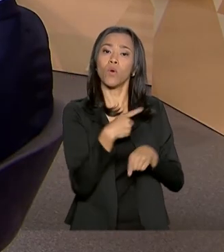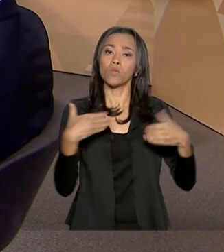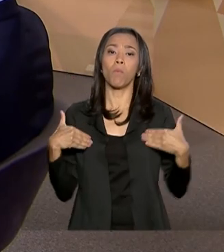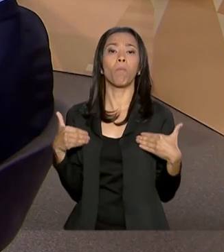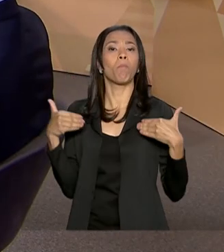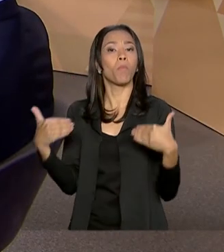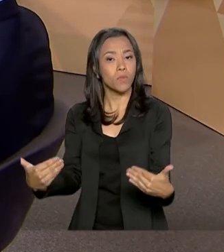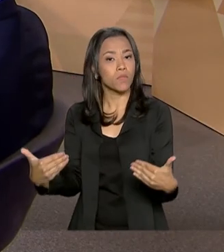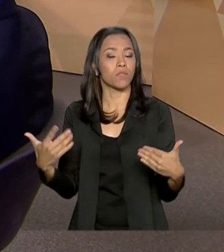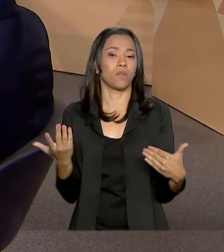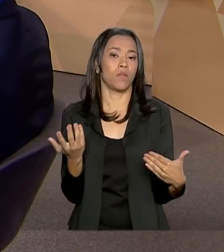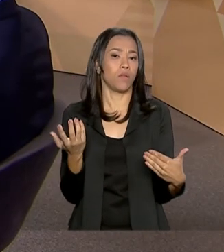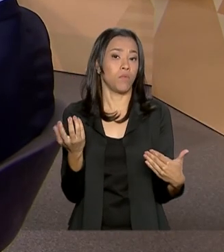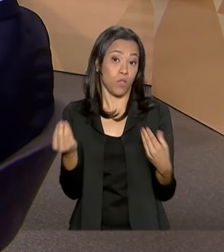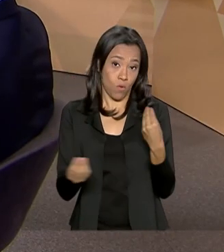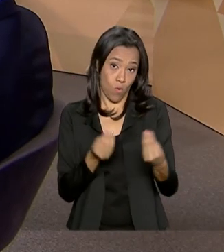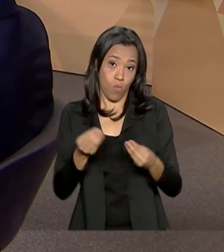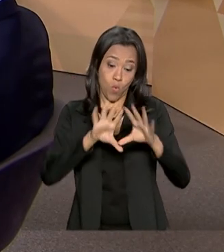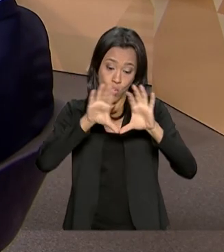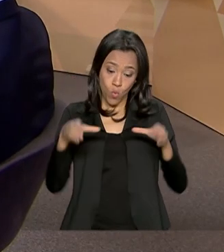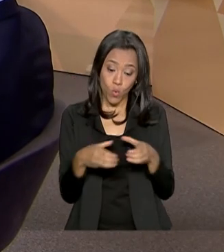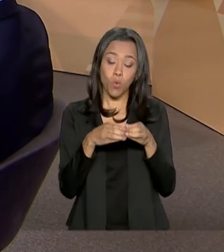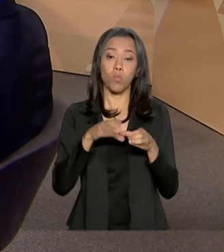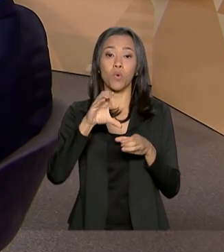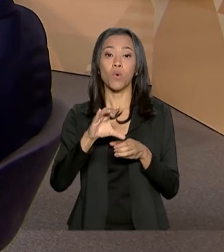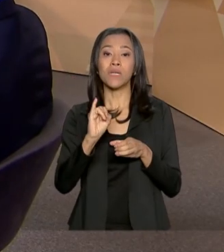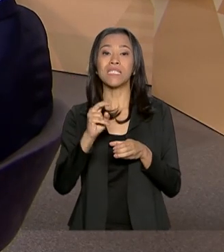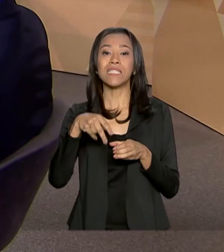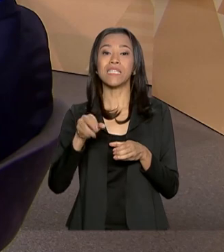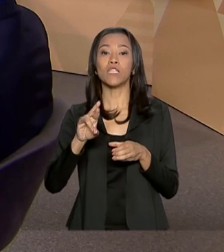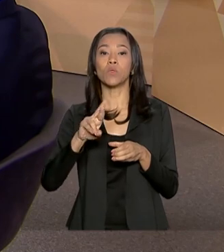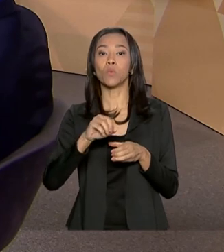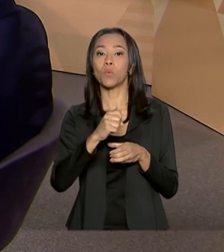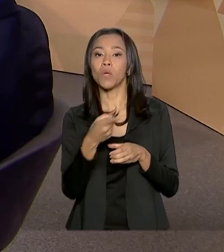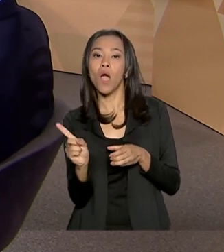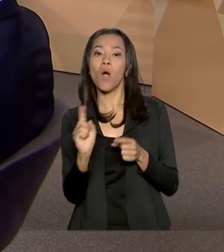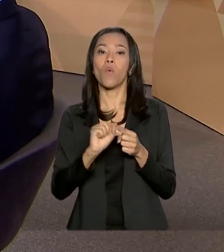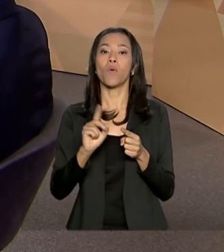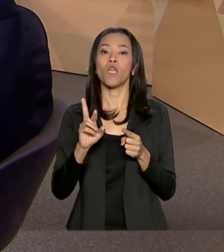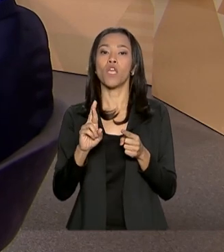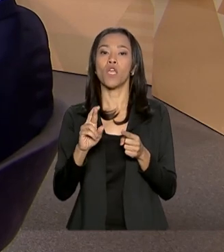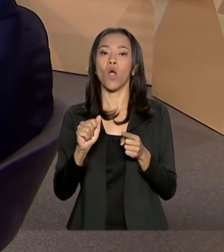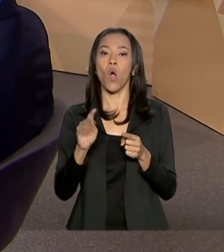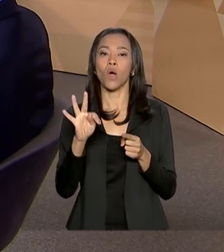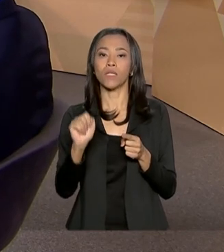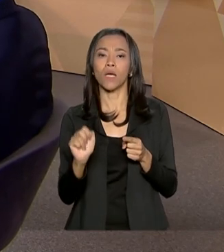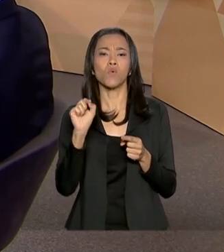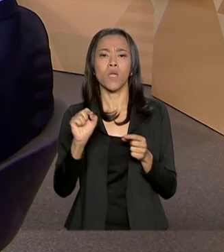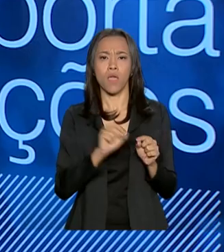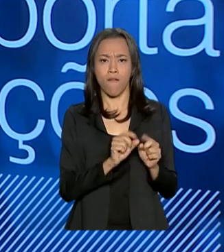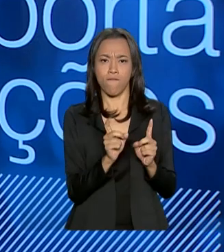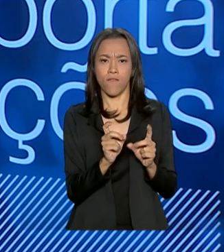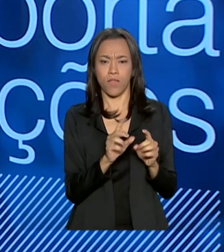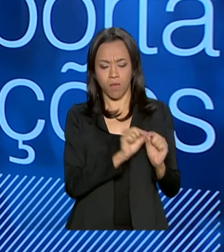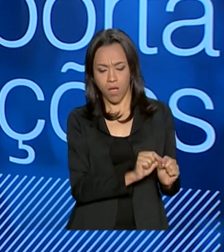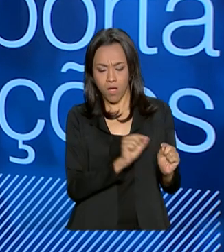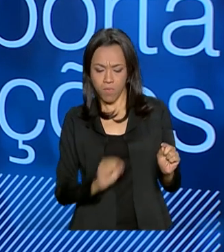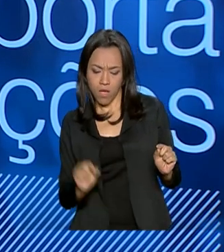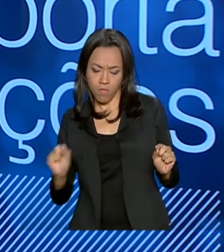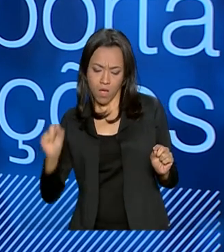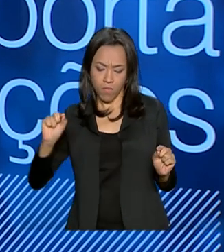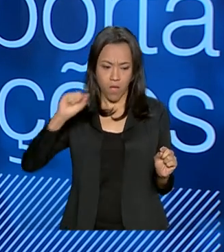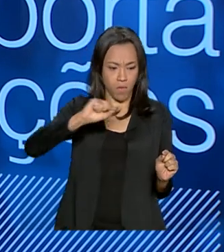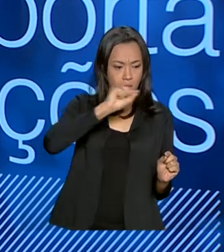iniciativa Belt and Road, a Cinturão e Rota, que é a nova plataforma que o governo chinês, ao longo dos últimos cinco anos,